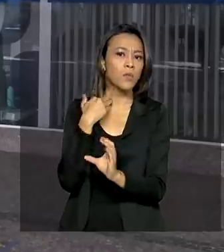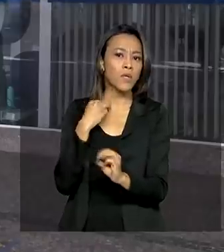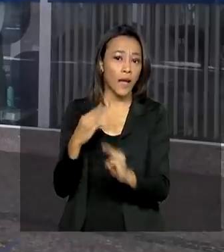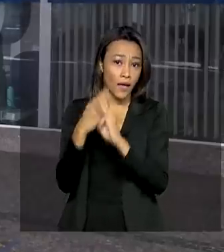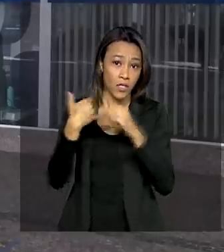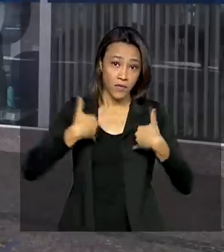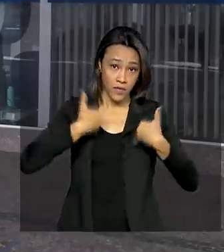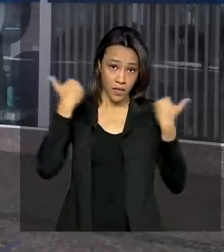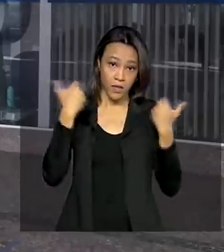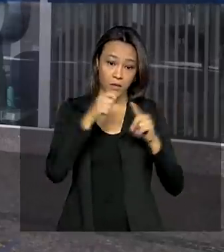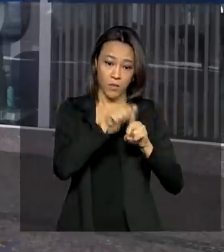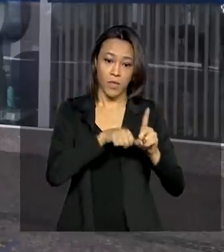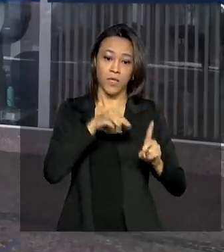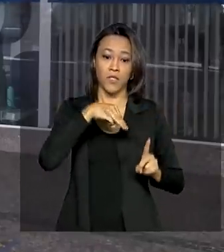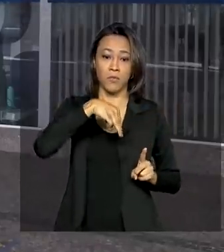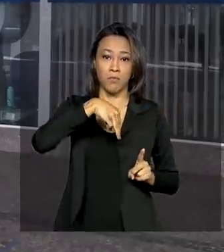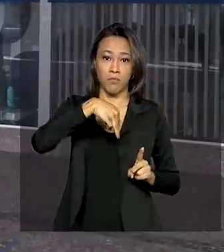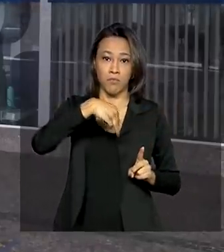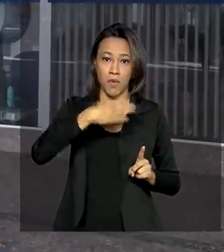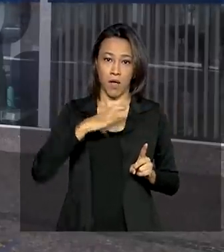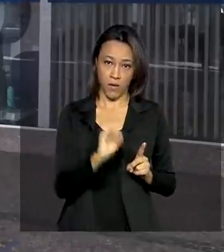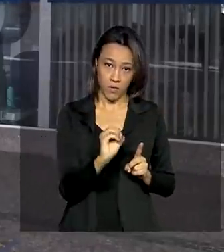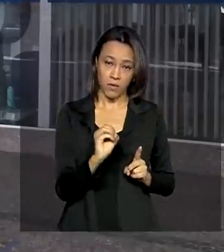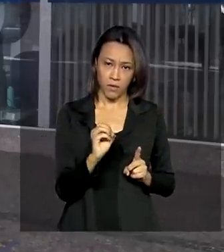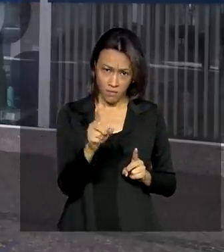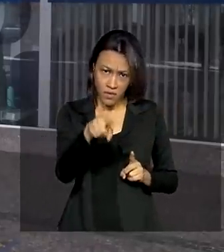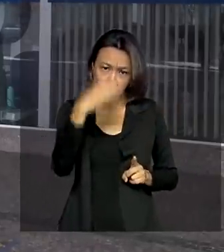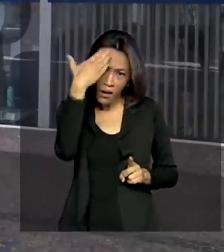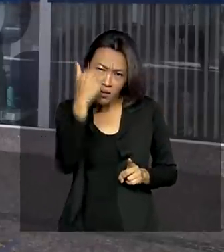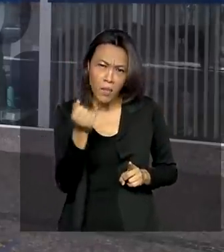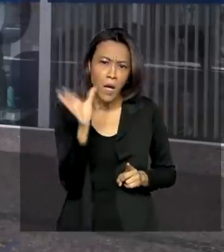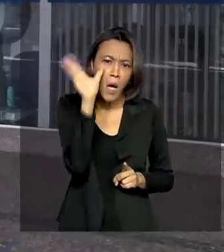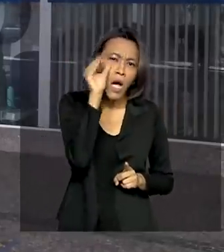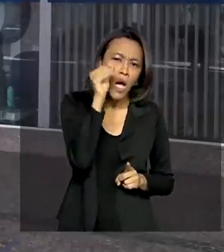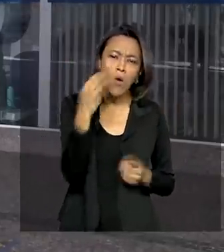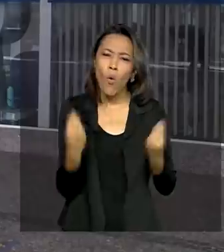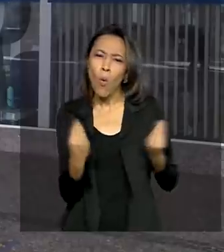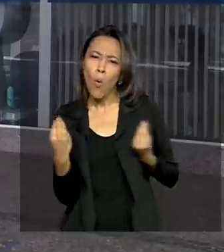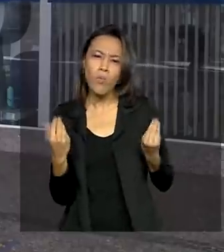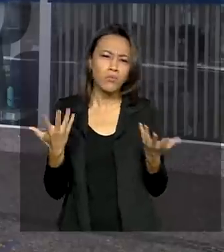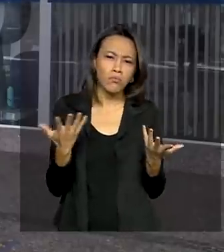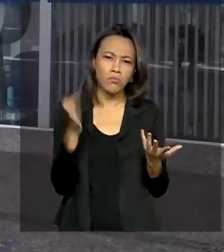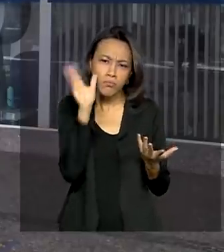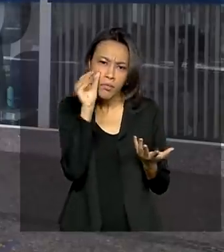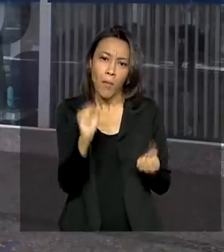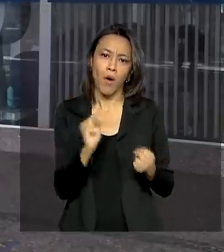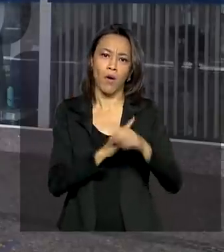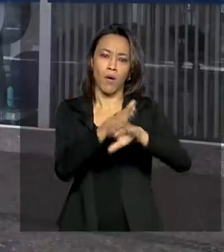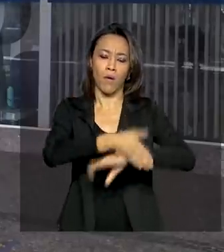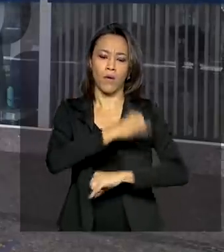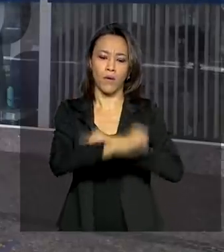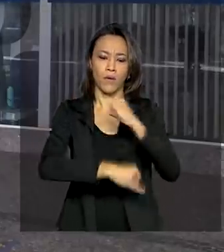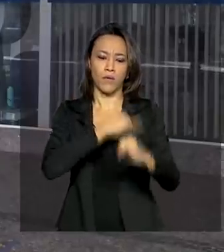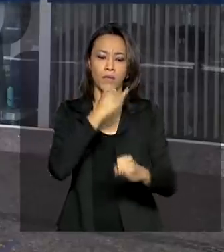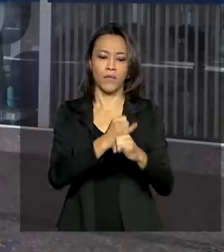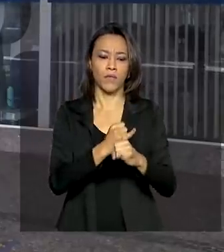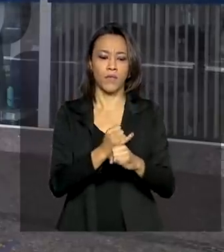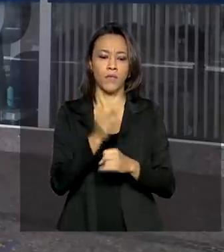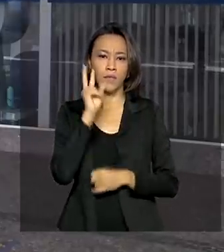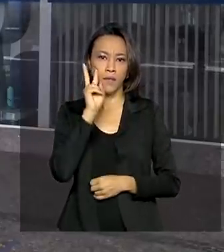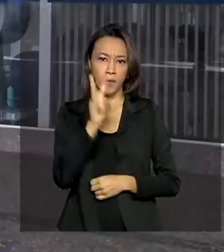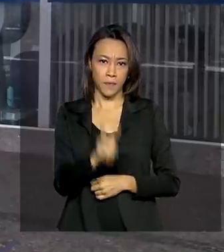aniversariantes de março. Para quem quiser consultar a situação do benefício, é só entrar no site auxílio